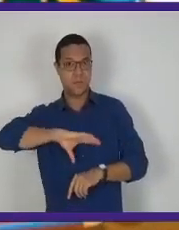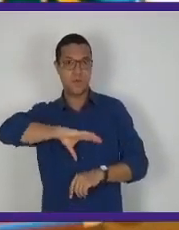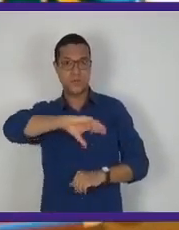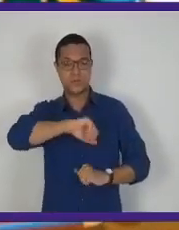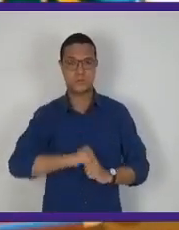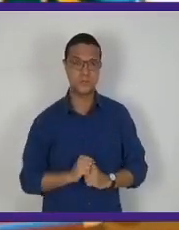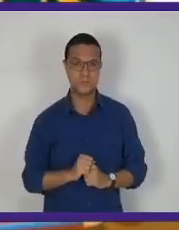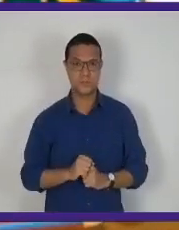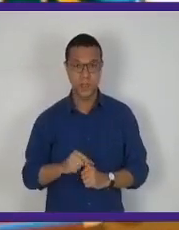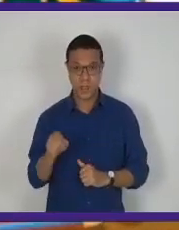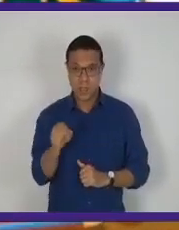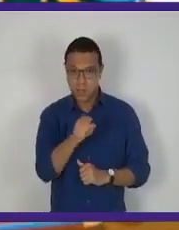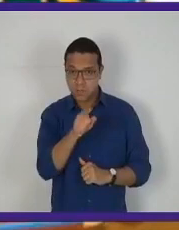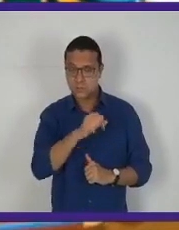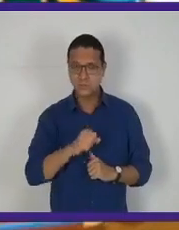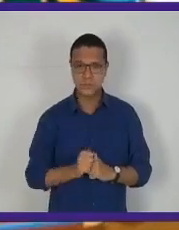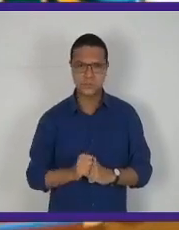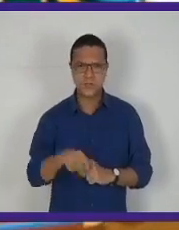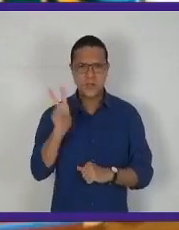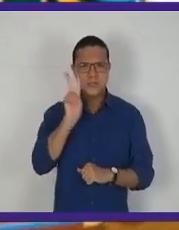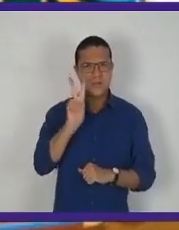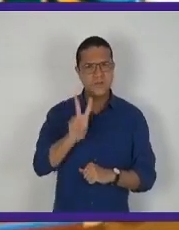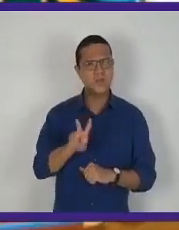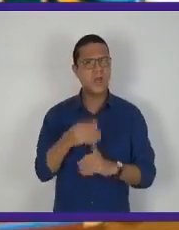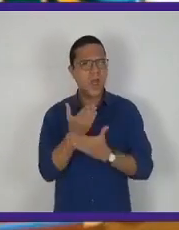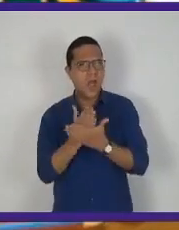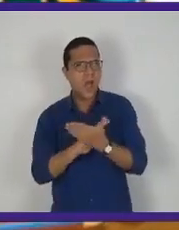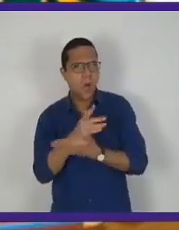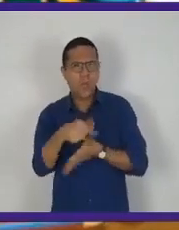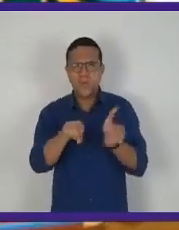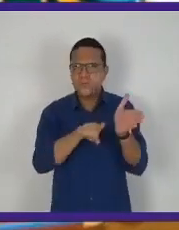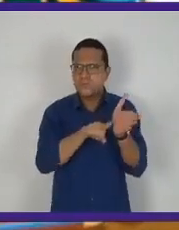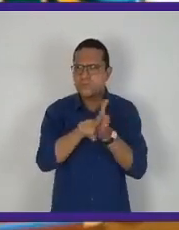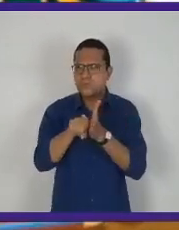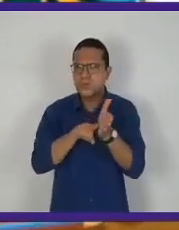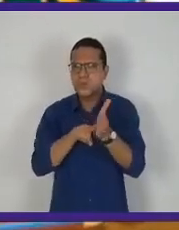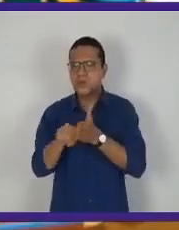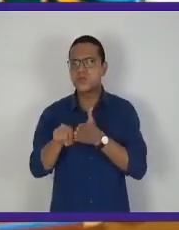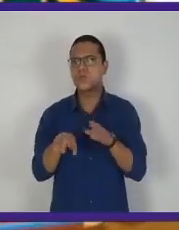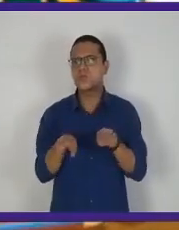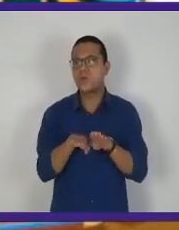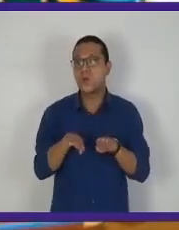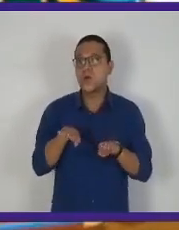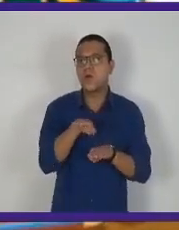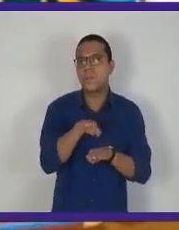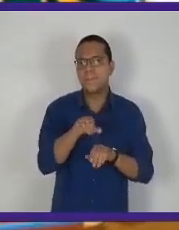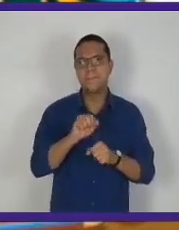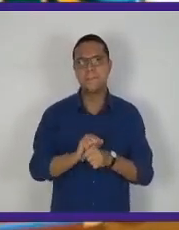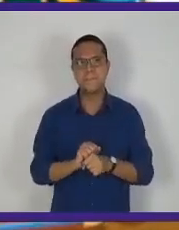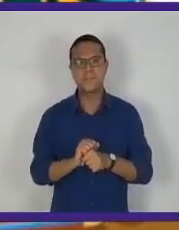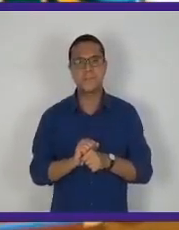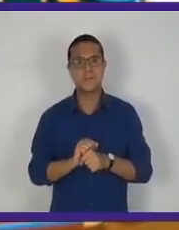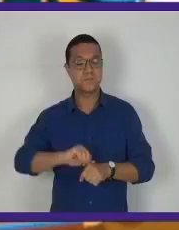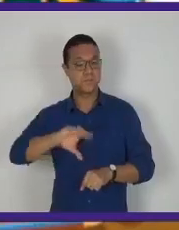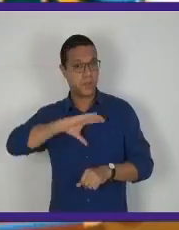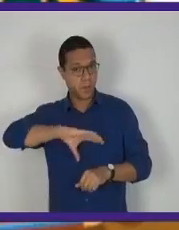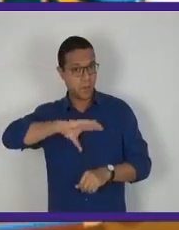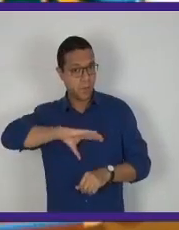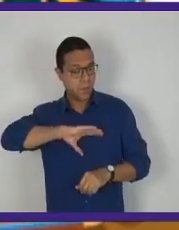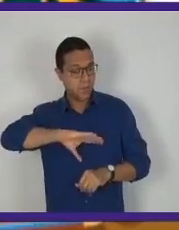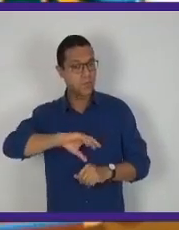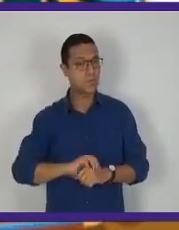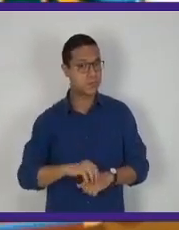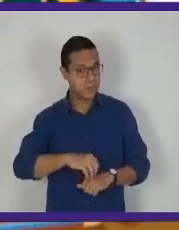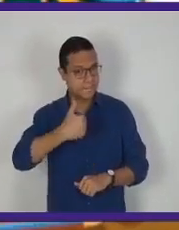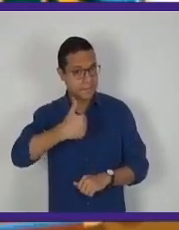língua portuguesa. Vocês irão ver algumas questõezinhas sobre a